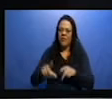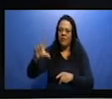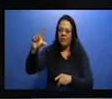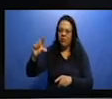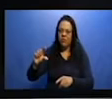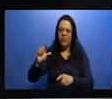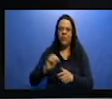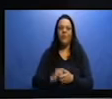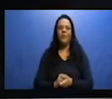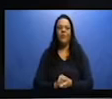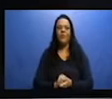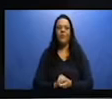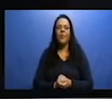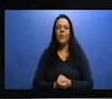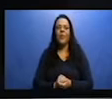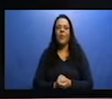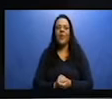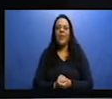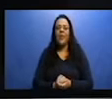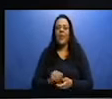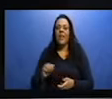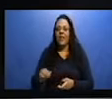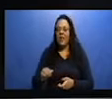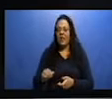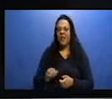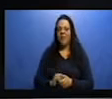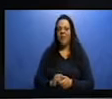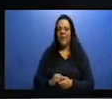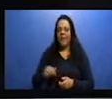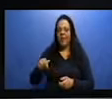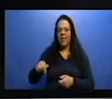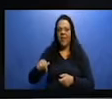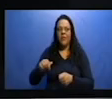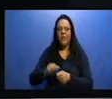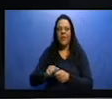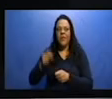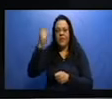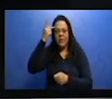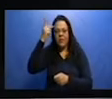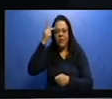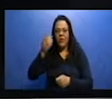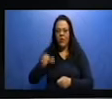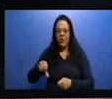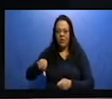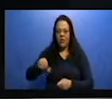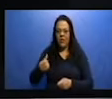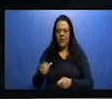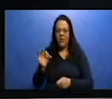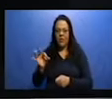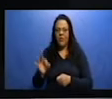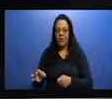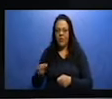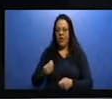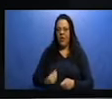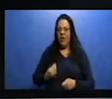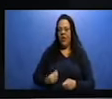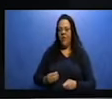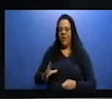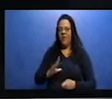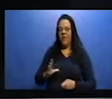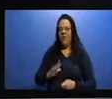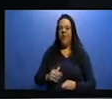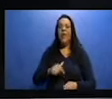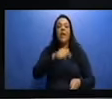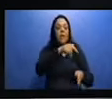população vivendo na zona urbana e o nosso município de Barretos também, aproximadamente 97% da nossa população vive na